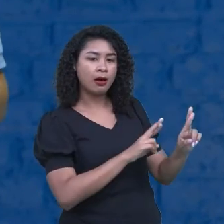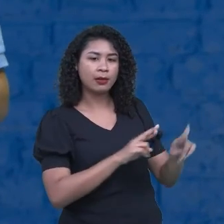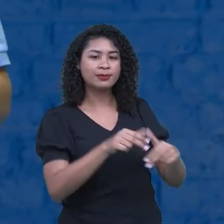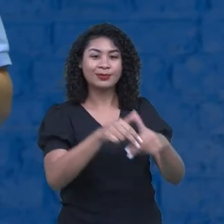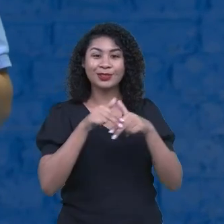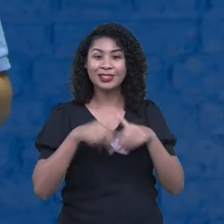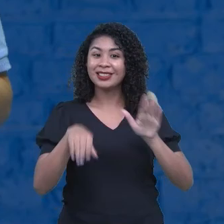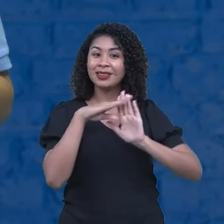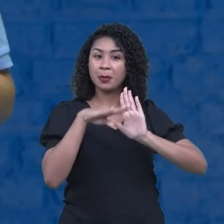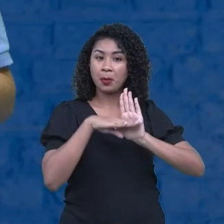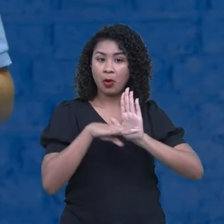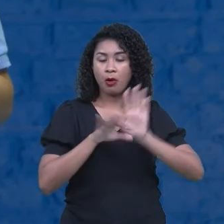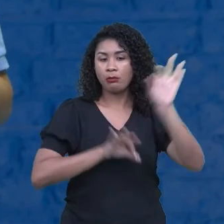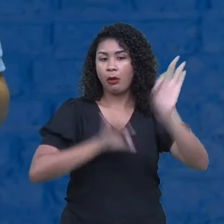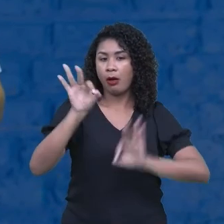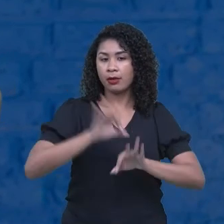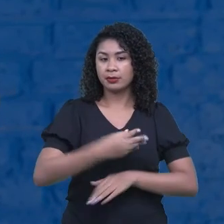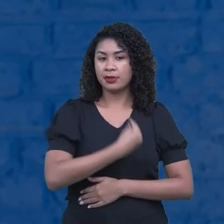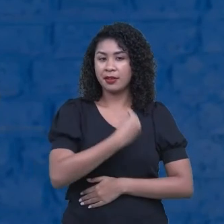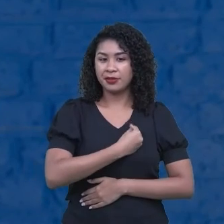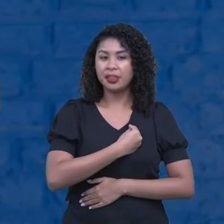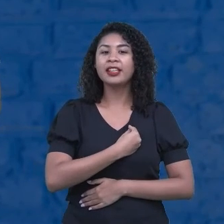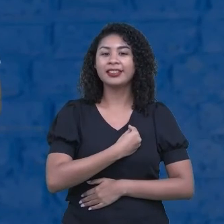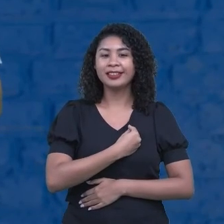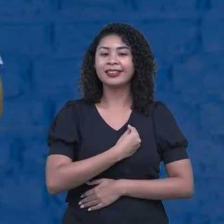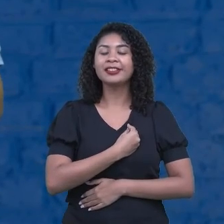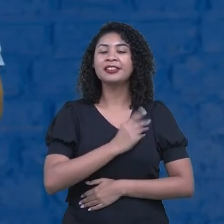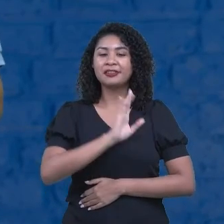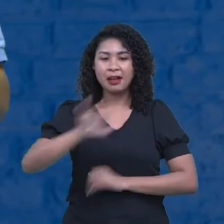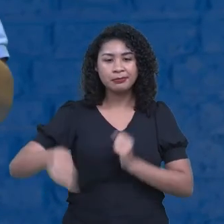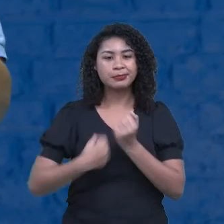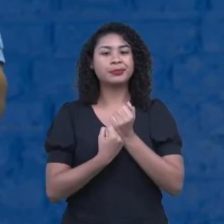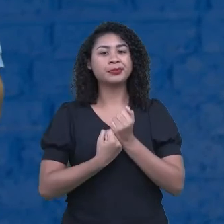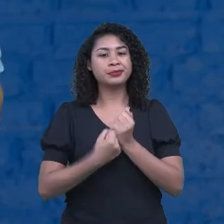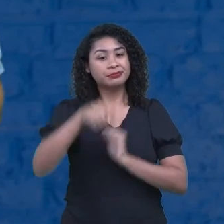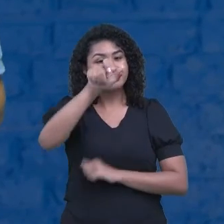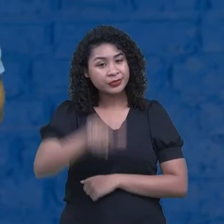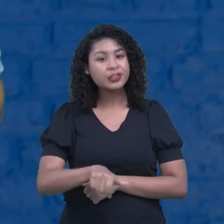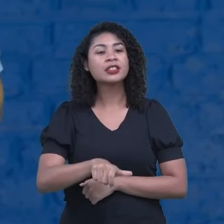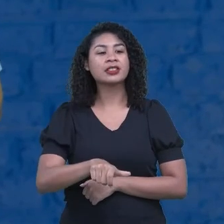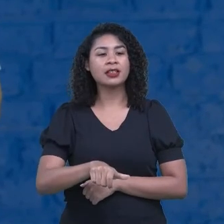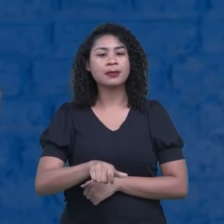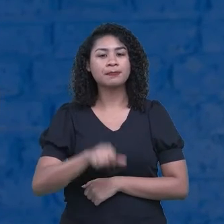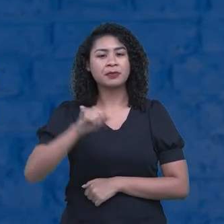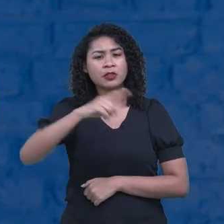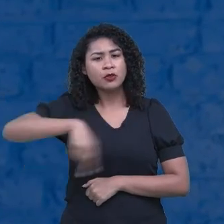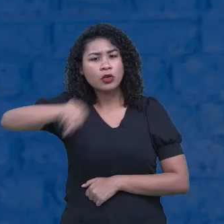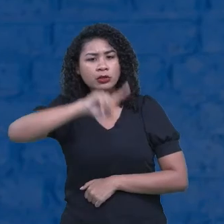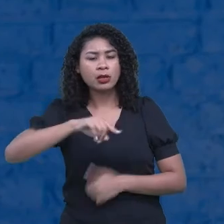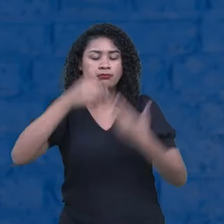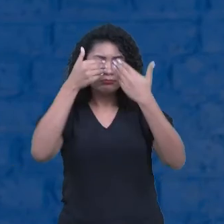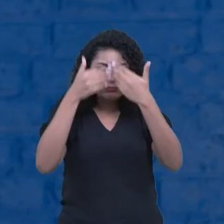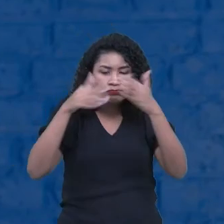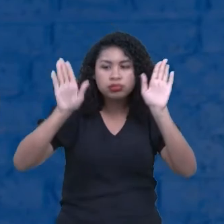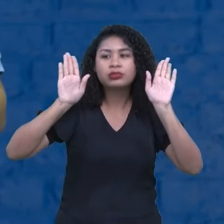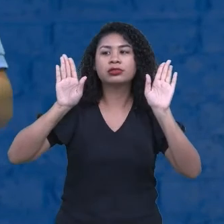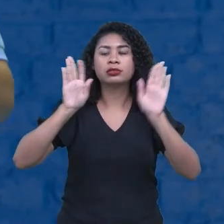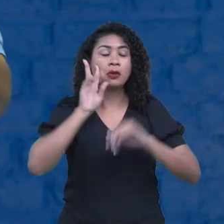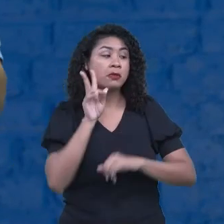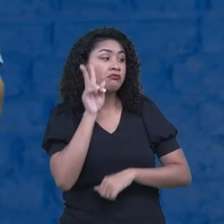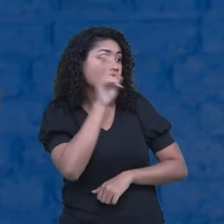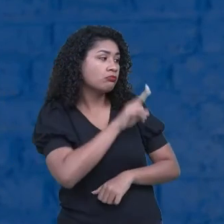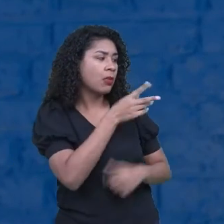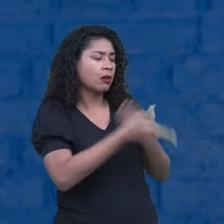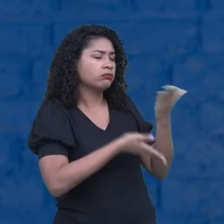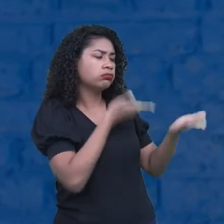quando você amplia, quando você olha, quando você cuida, cuida do outro,